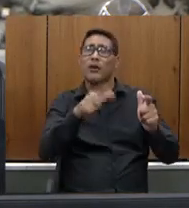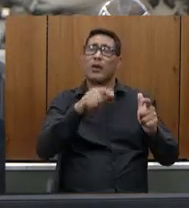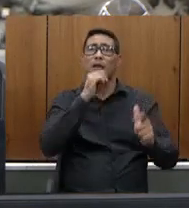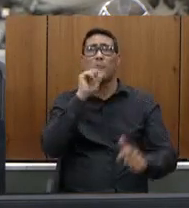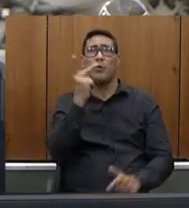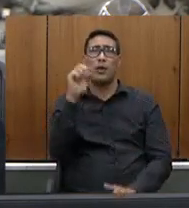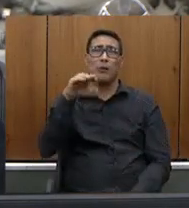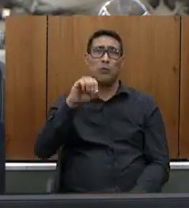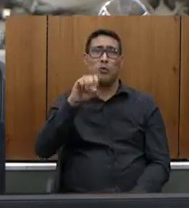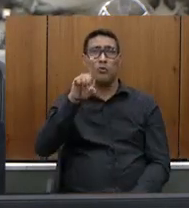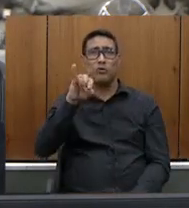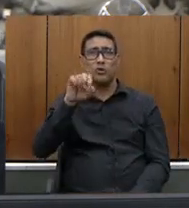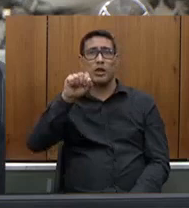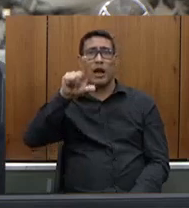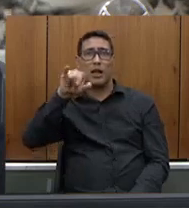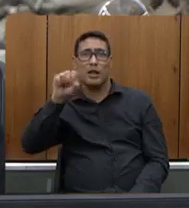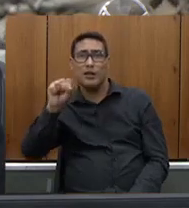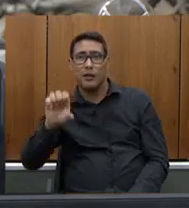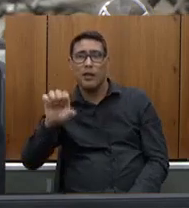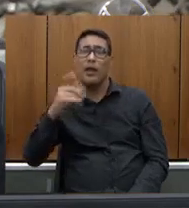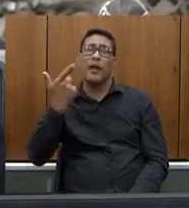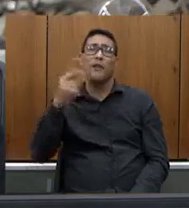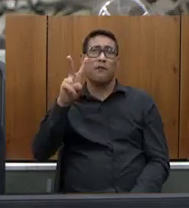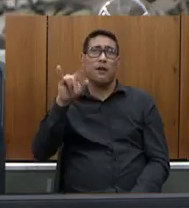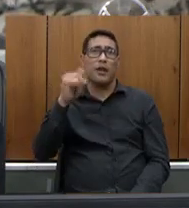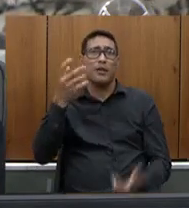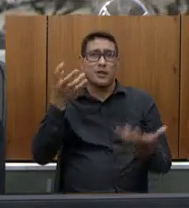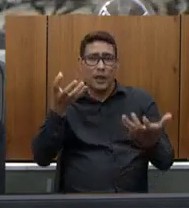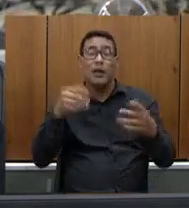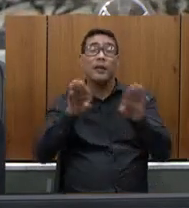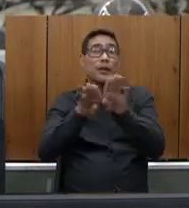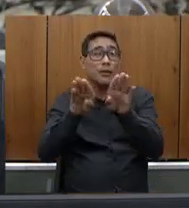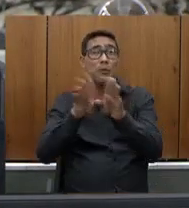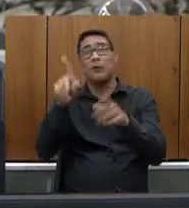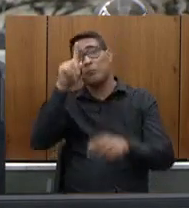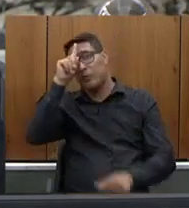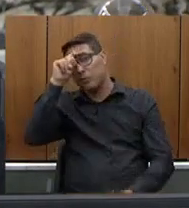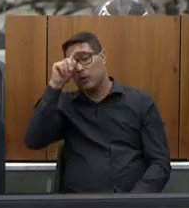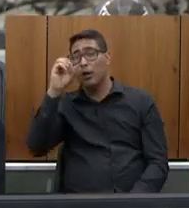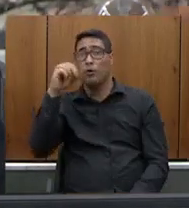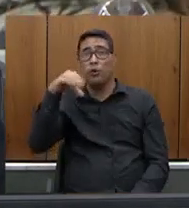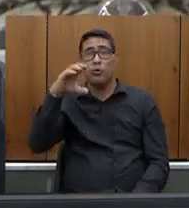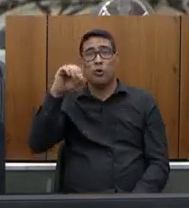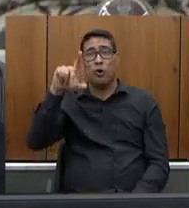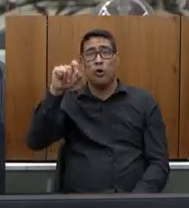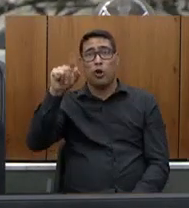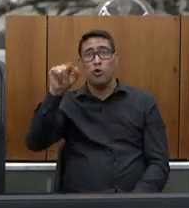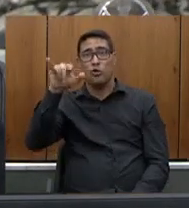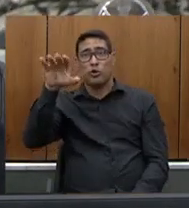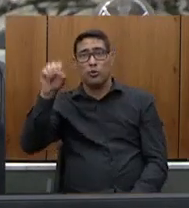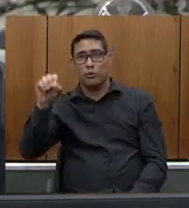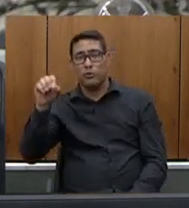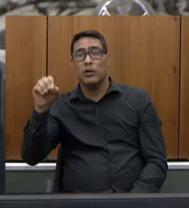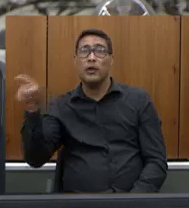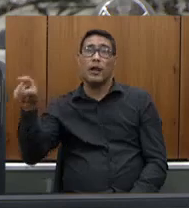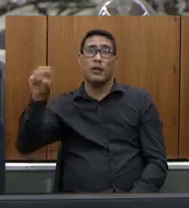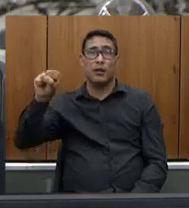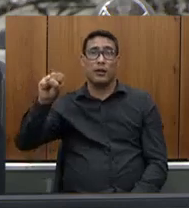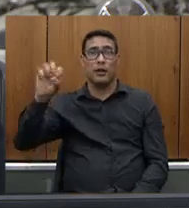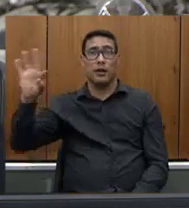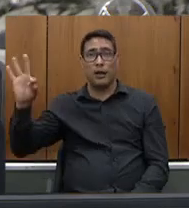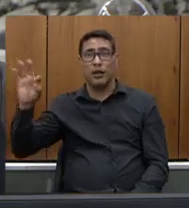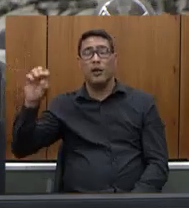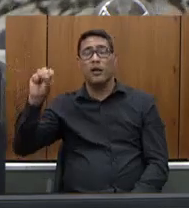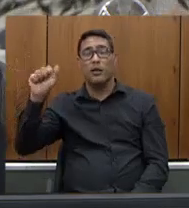a região noroeste por exemplo não tem hospital oncológico não tinha porque a Santa Casa foi habilitada agora então os pacientes estavam